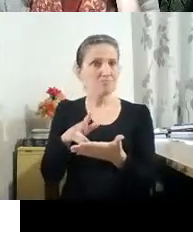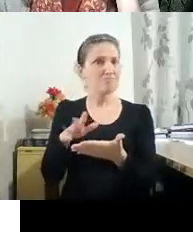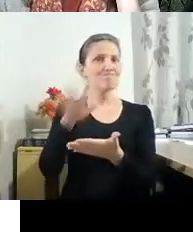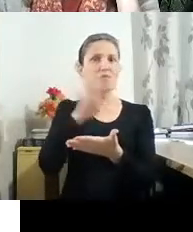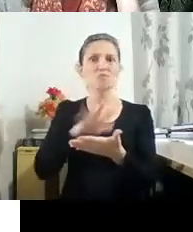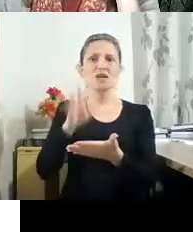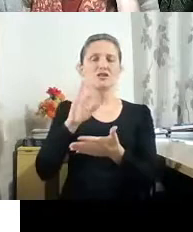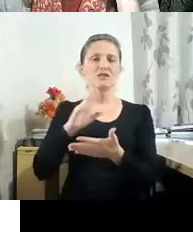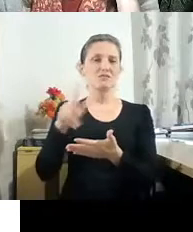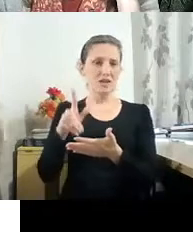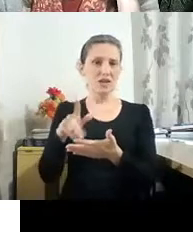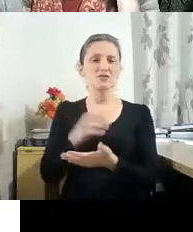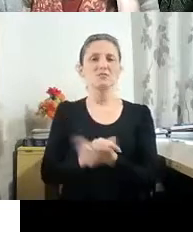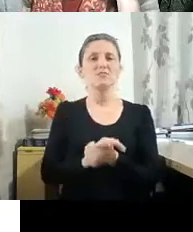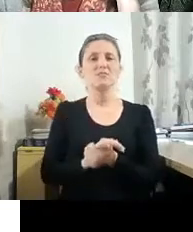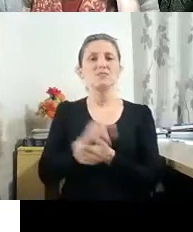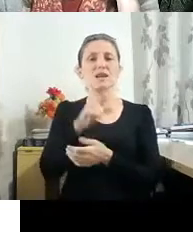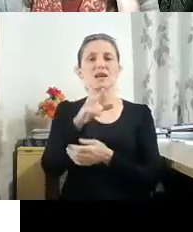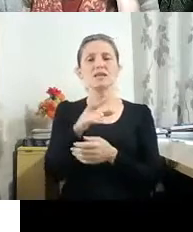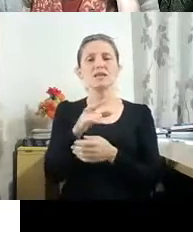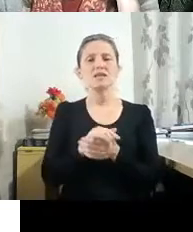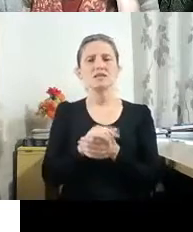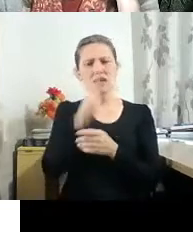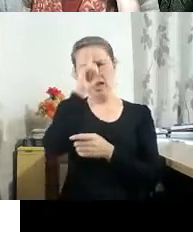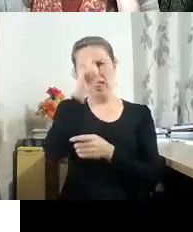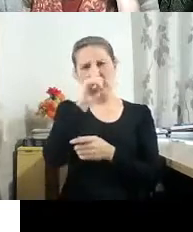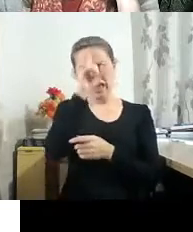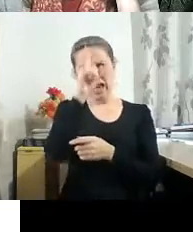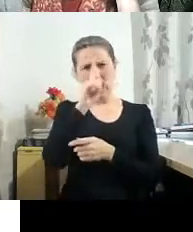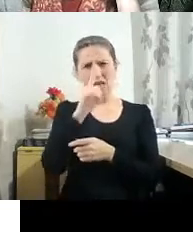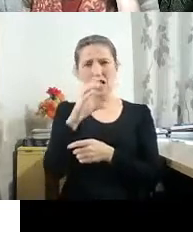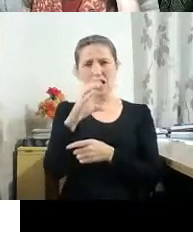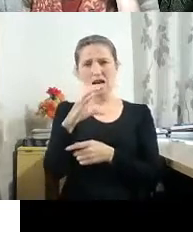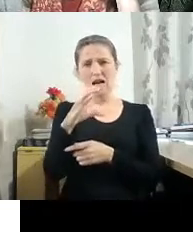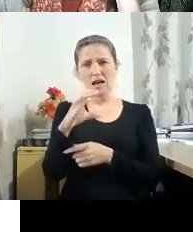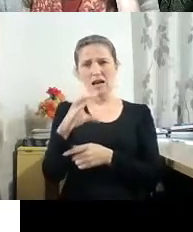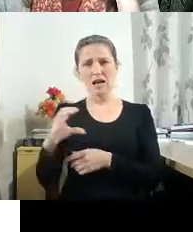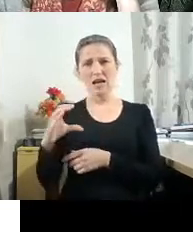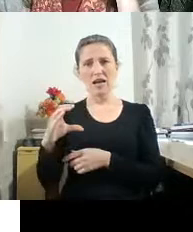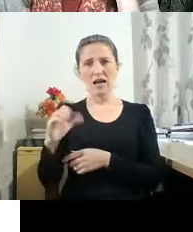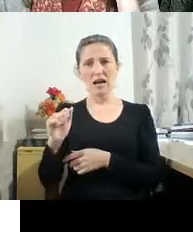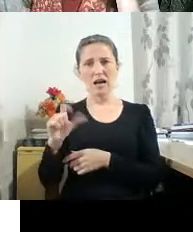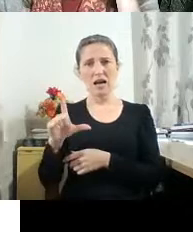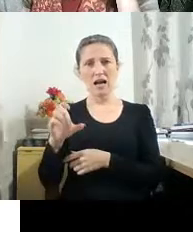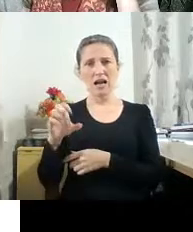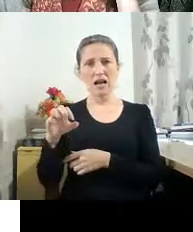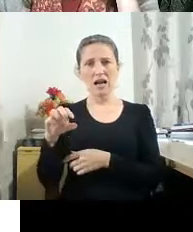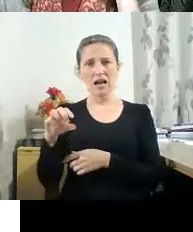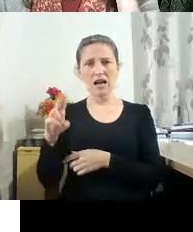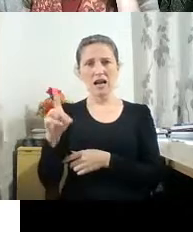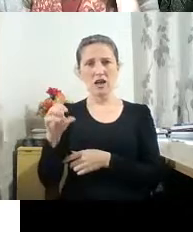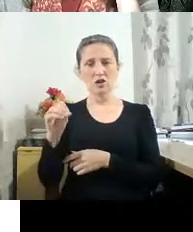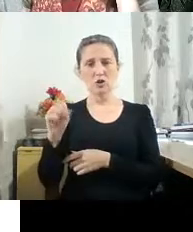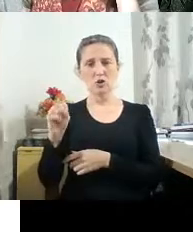E aí Boris fala muito dessa ideia do caleidoscópio, desse processo criativo dele,